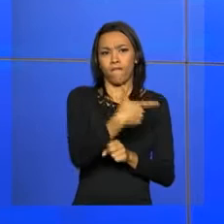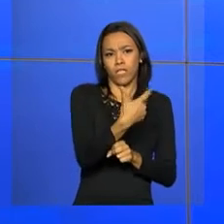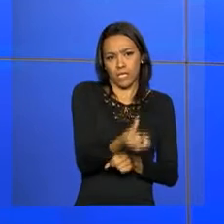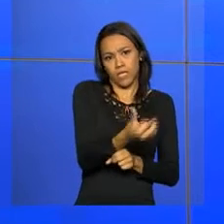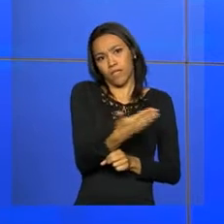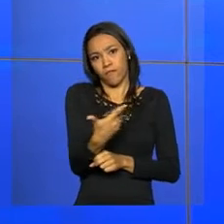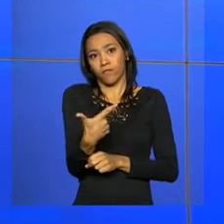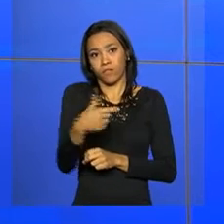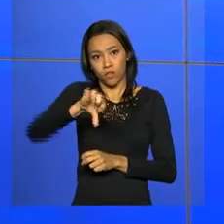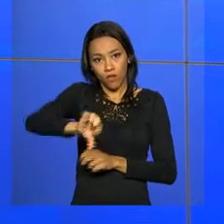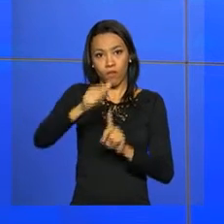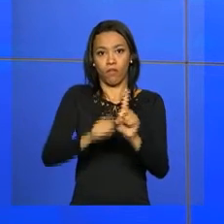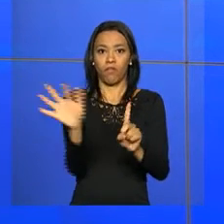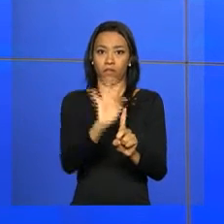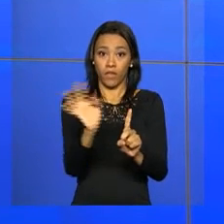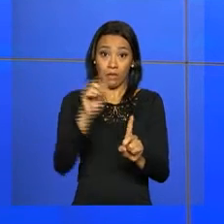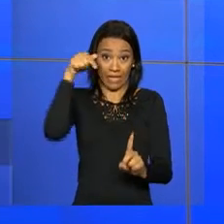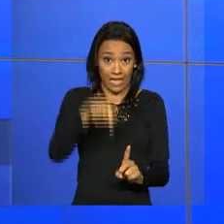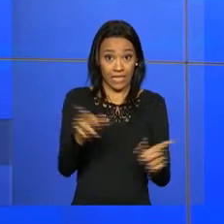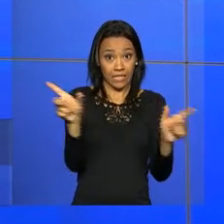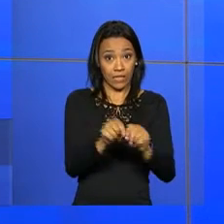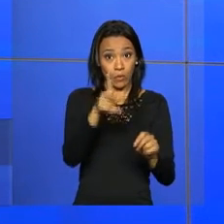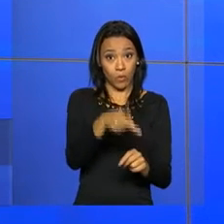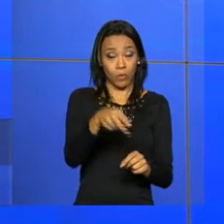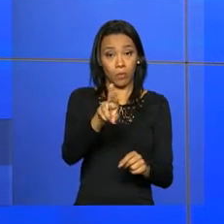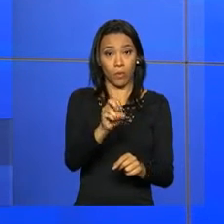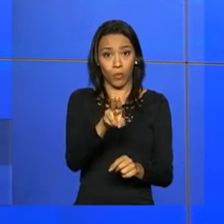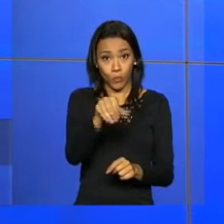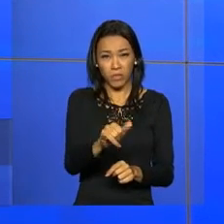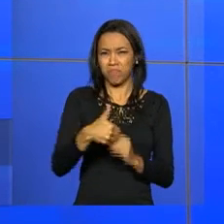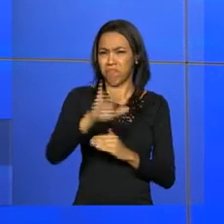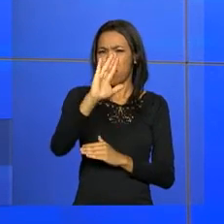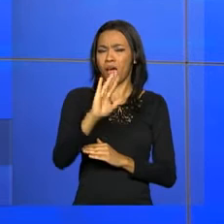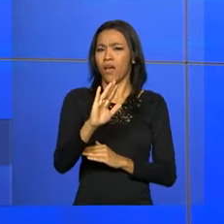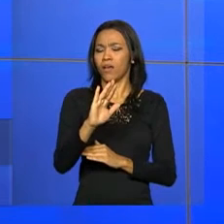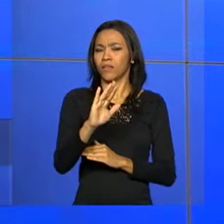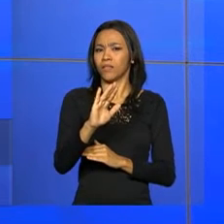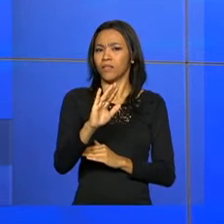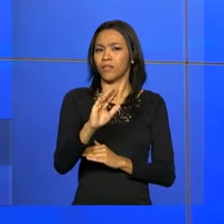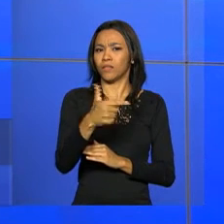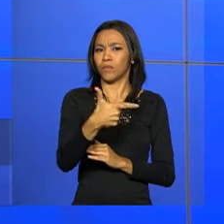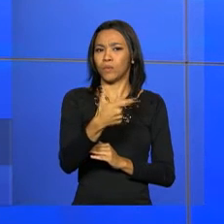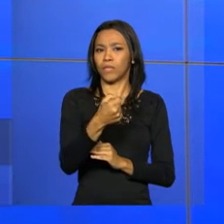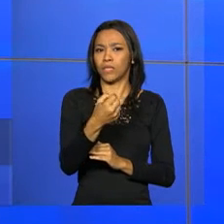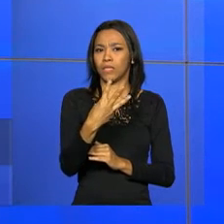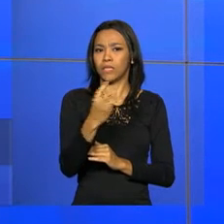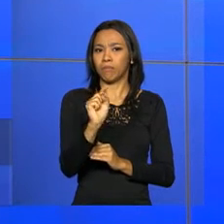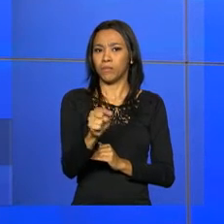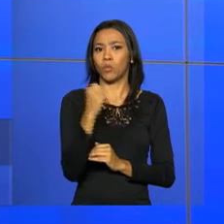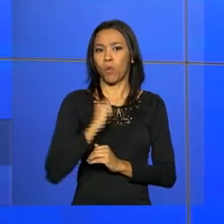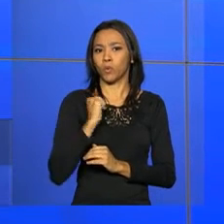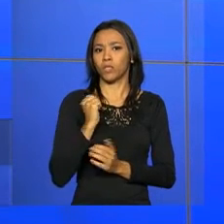29 de fevereiro. Nesta edição do ProUni foram ofertadas mais de 203 mil bolsas de